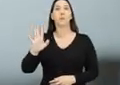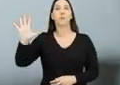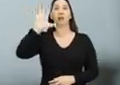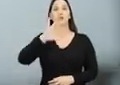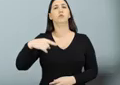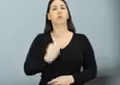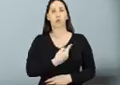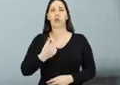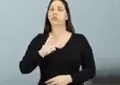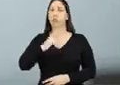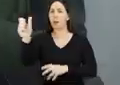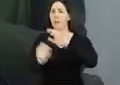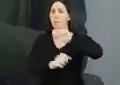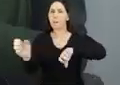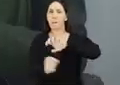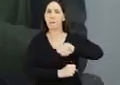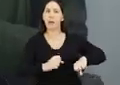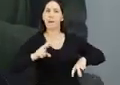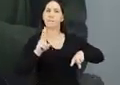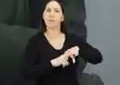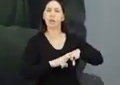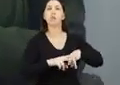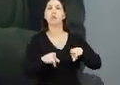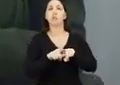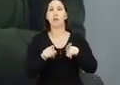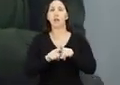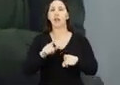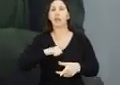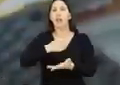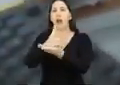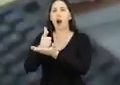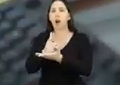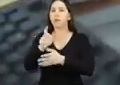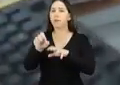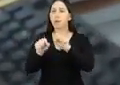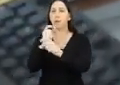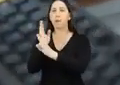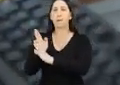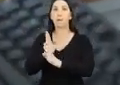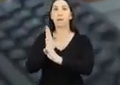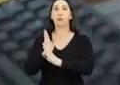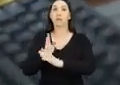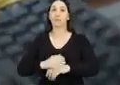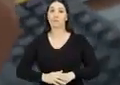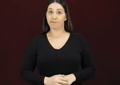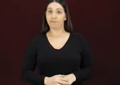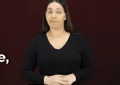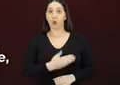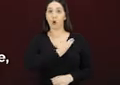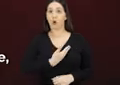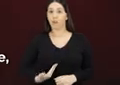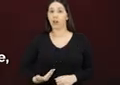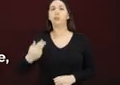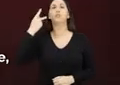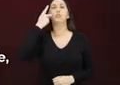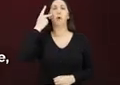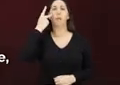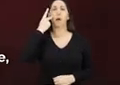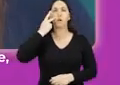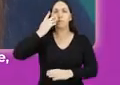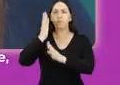gente pede prisão temporária, gente faz indiciamento, gente faz muita busca à pensão de arma de fogo. Quando o governo do estado, ele